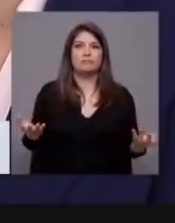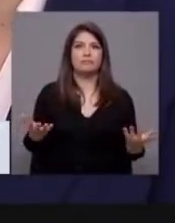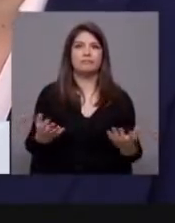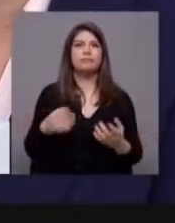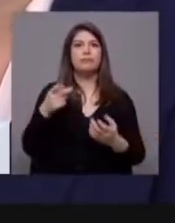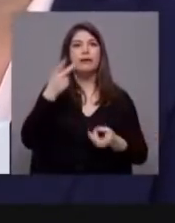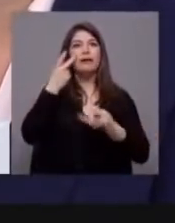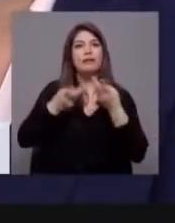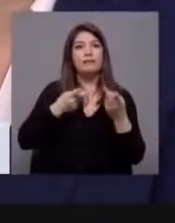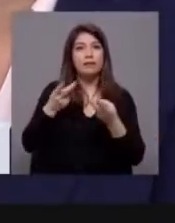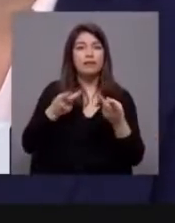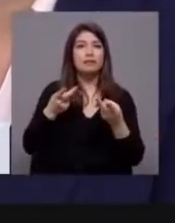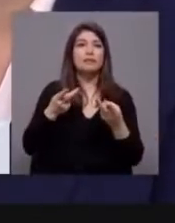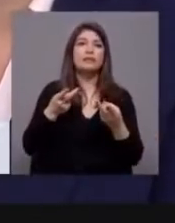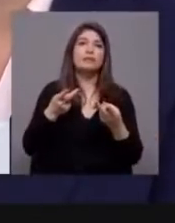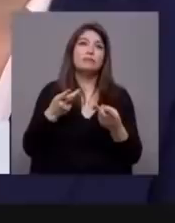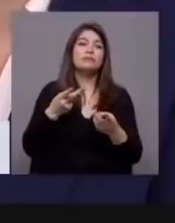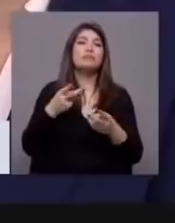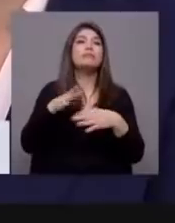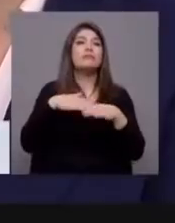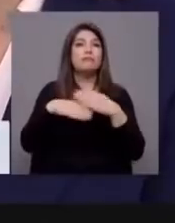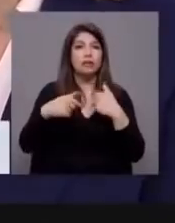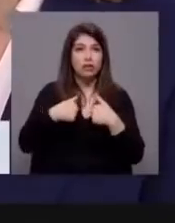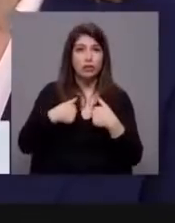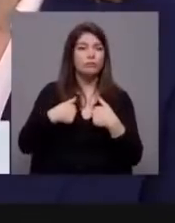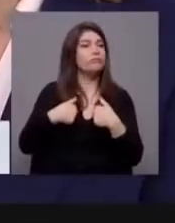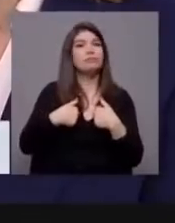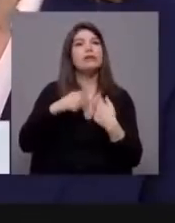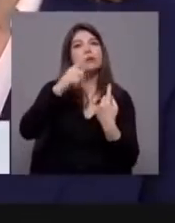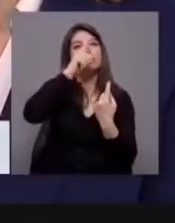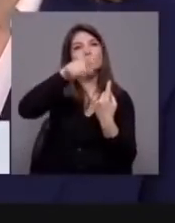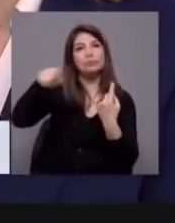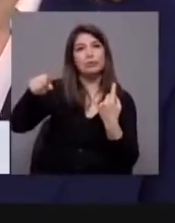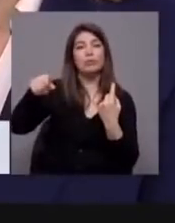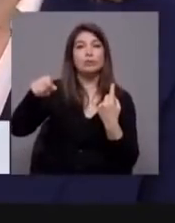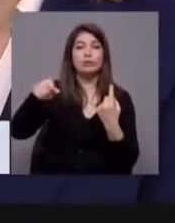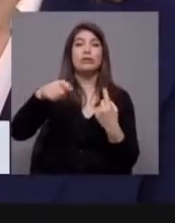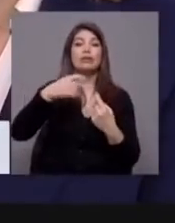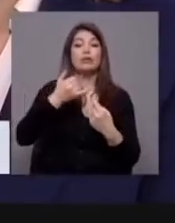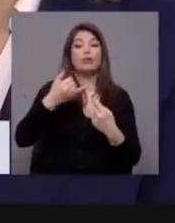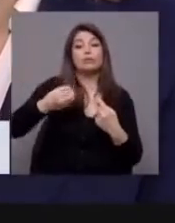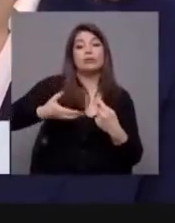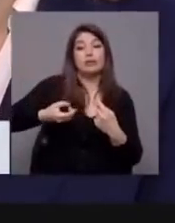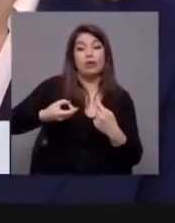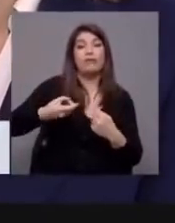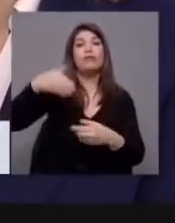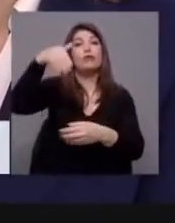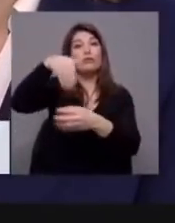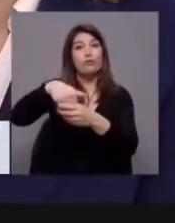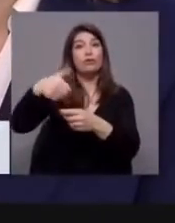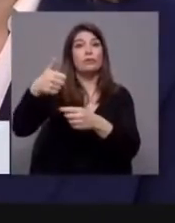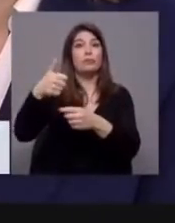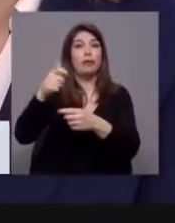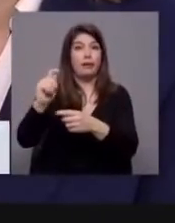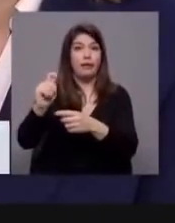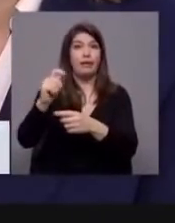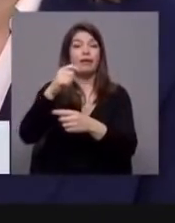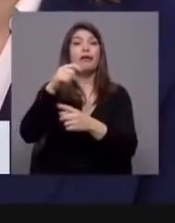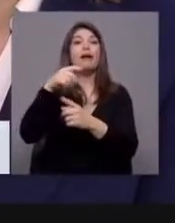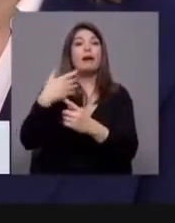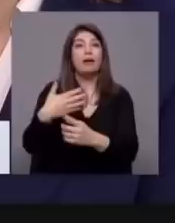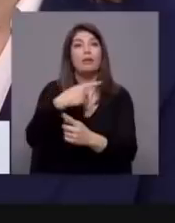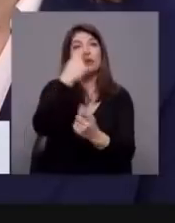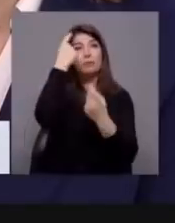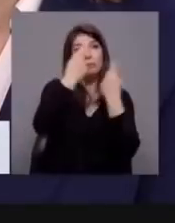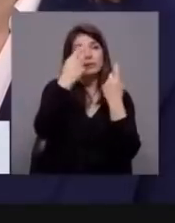tempo. Essa avaliação será feita pelos 500 mil eleitores que, em 2019, votaram no Bloco de Esquerda e que saberão dizer se esse voto